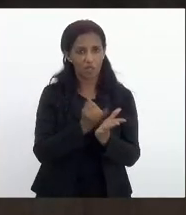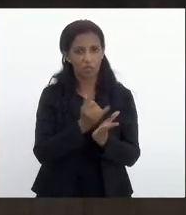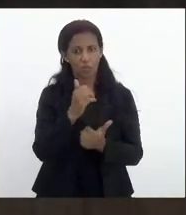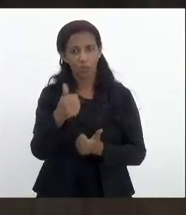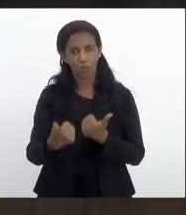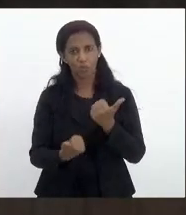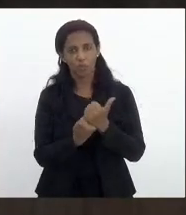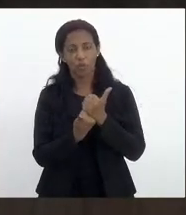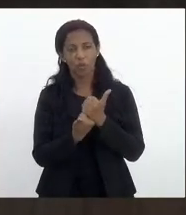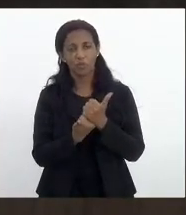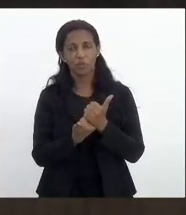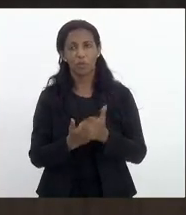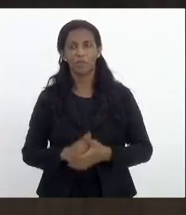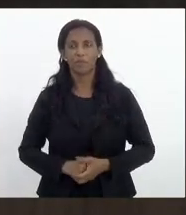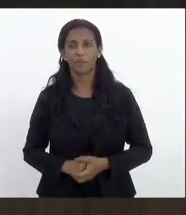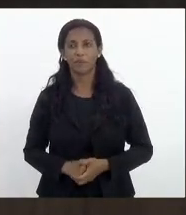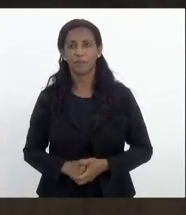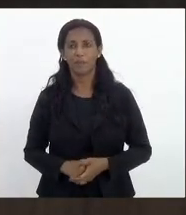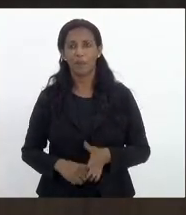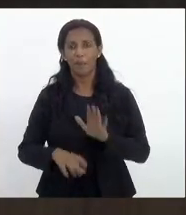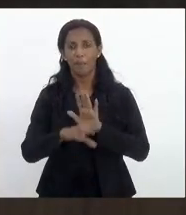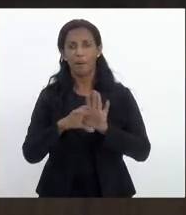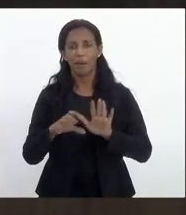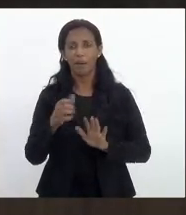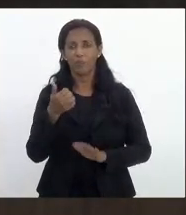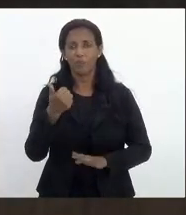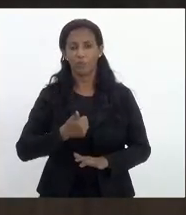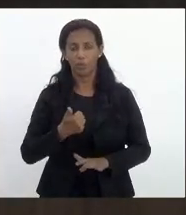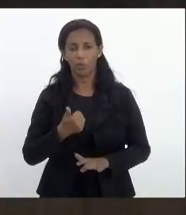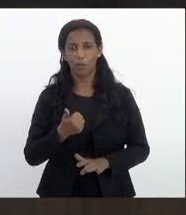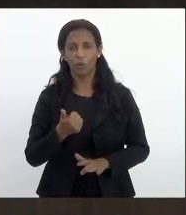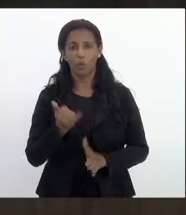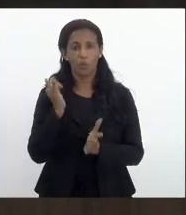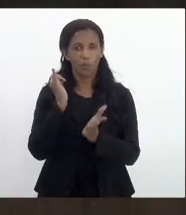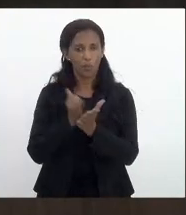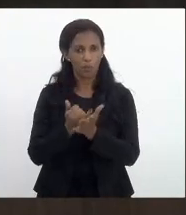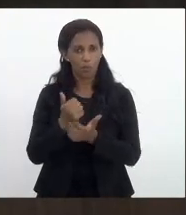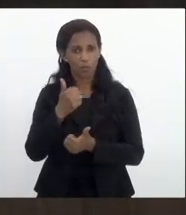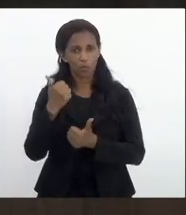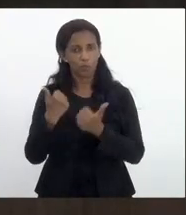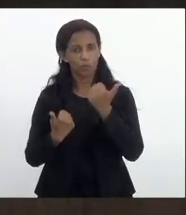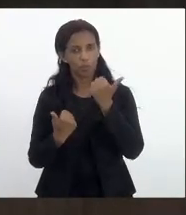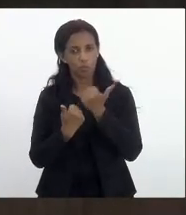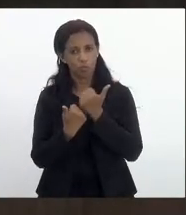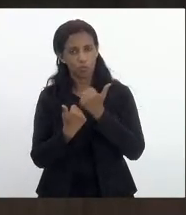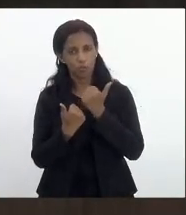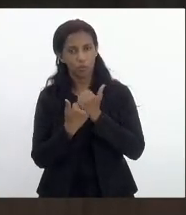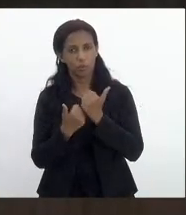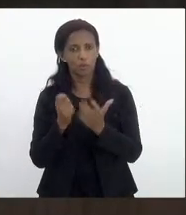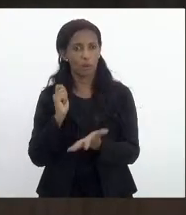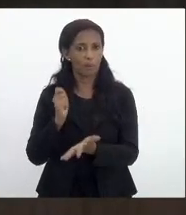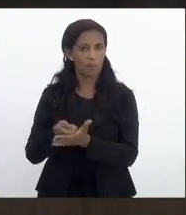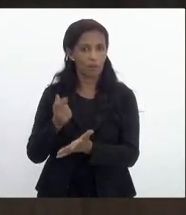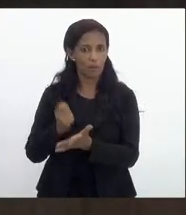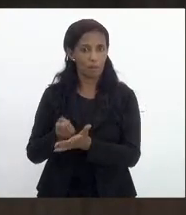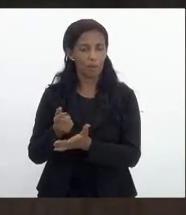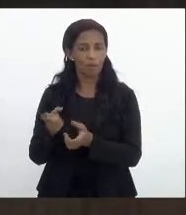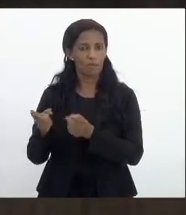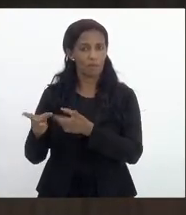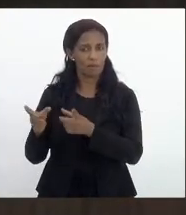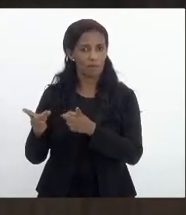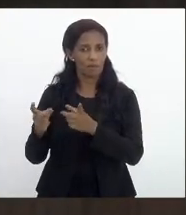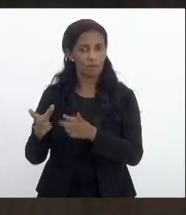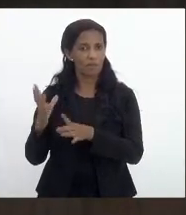substituição tributária parágrafo único o imposto devido por substituição tributária pelo contribuinte comercial atacadista